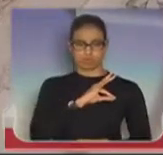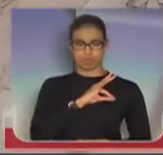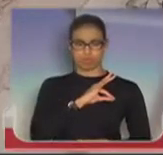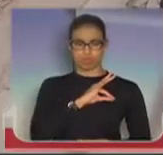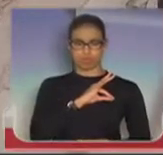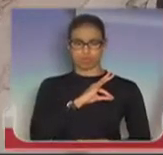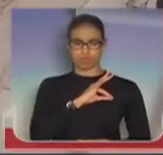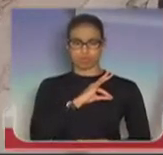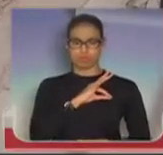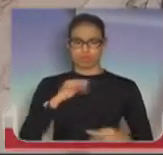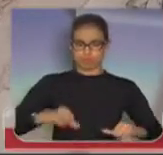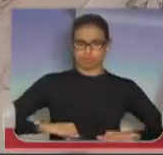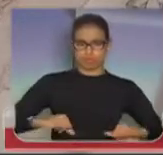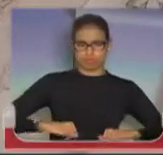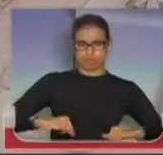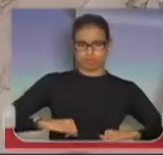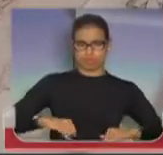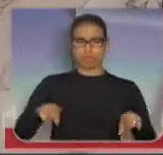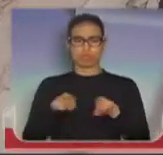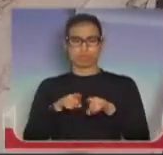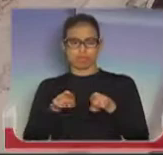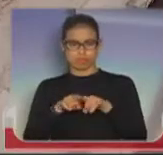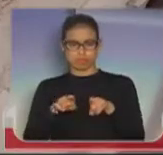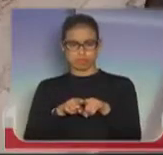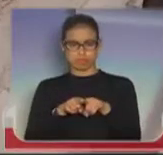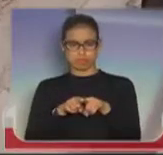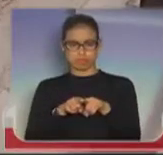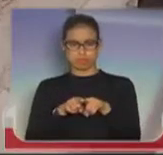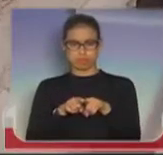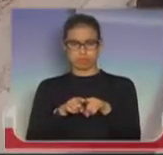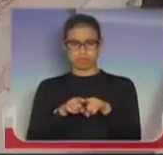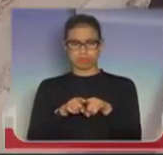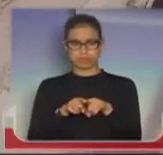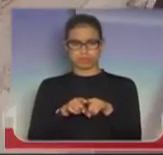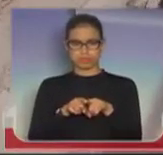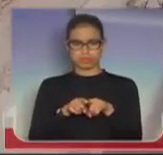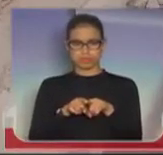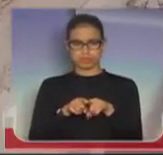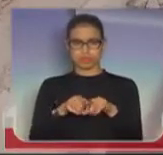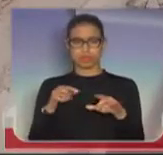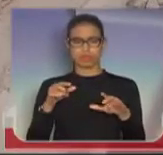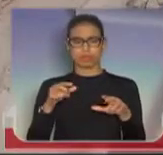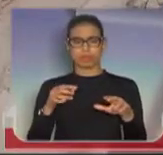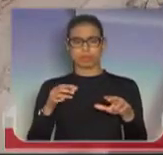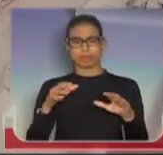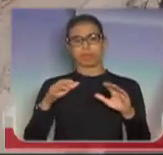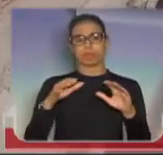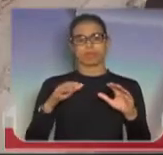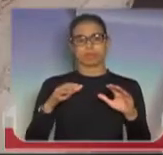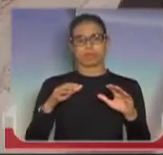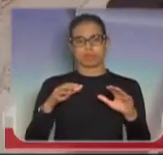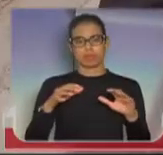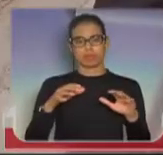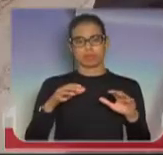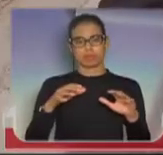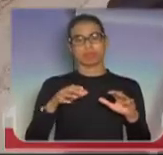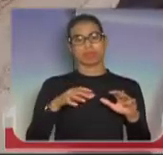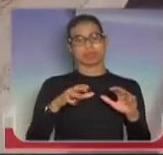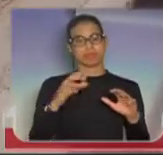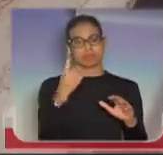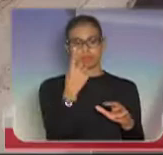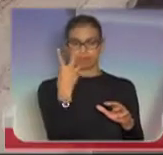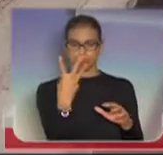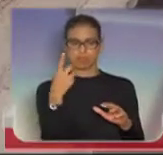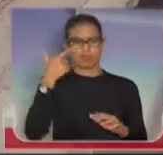nisso. Além dos 22 policiais militares, foram apreendidos 13 revólveres que estavam com os criminosos. 13